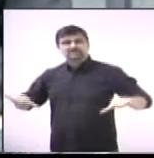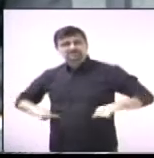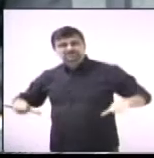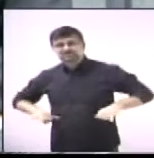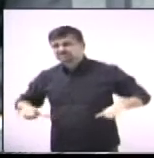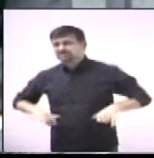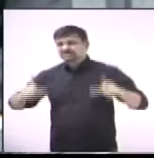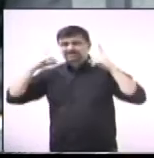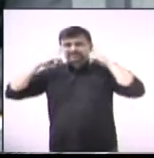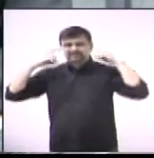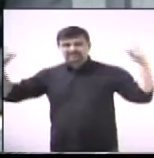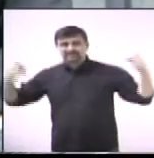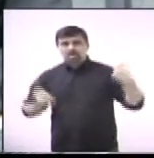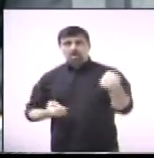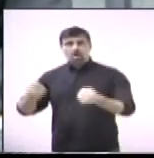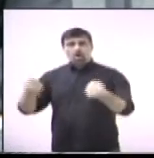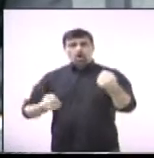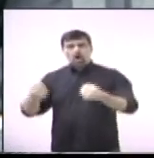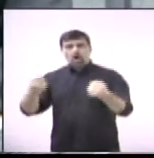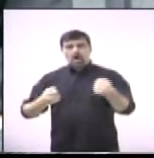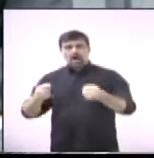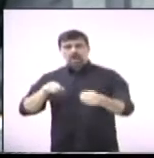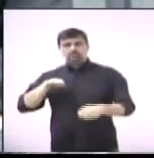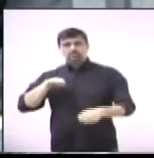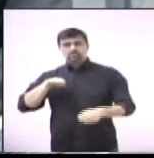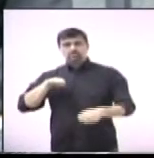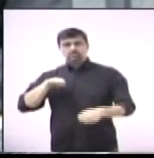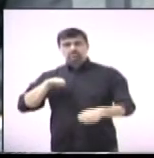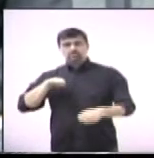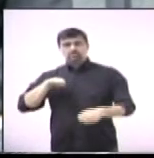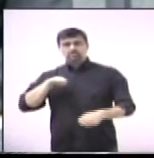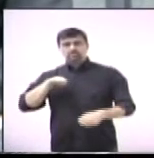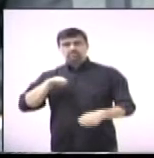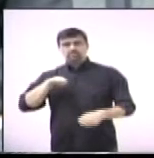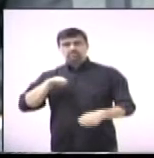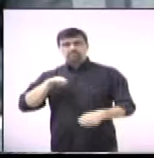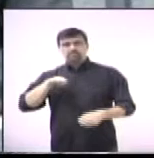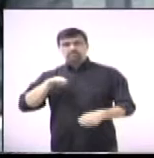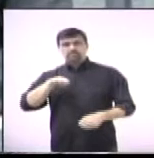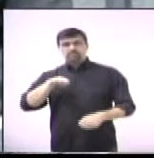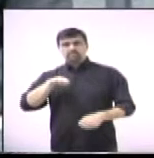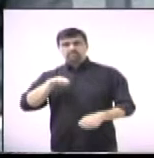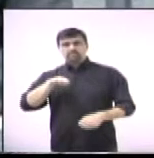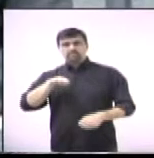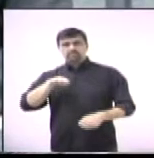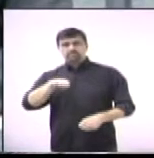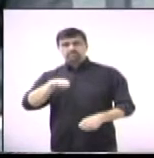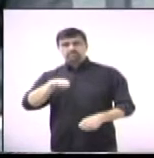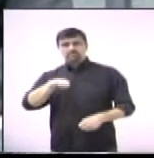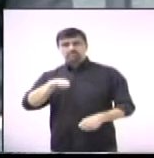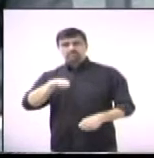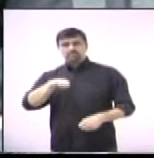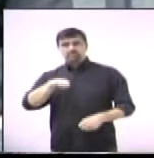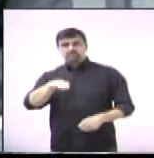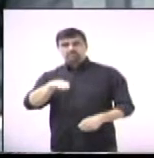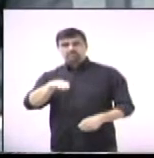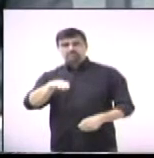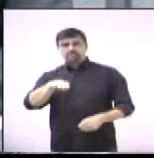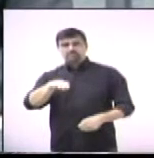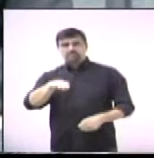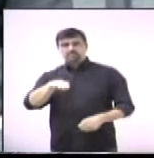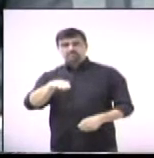sons altos nos carros que colocam os alto-falantes todos abertos com porta-mala e aquele som infernal,